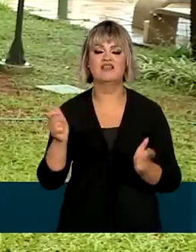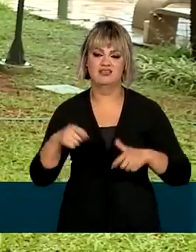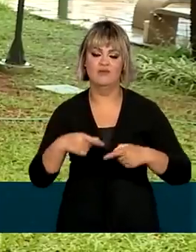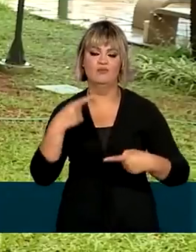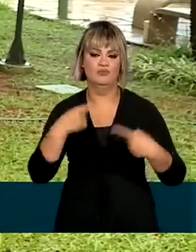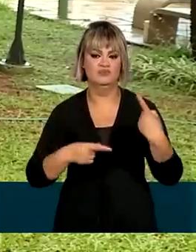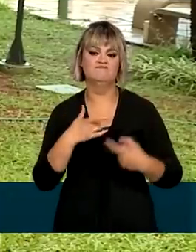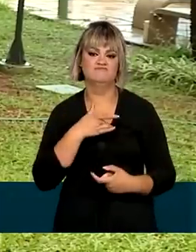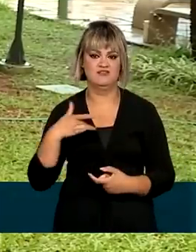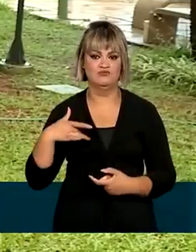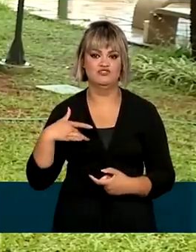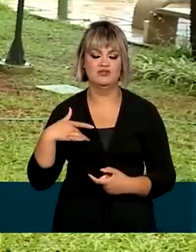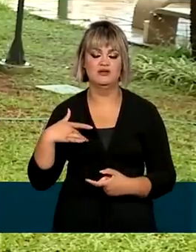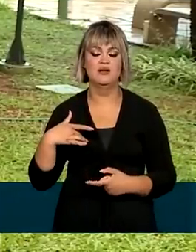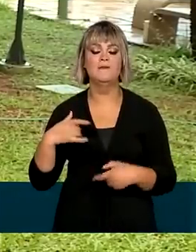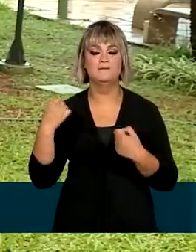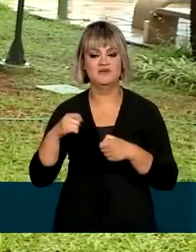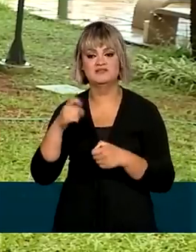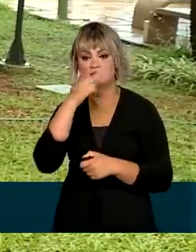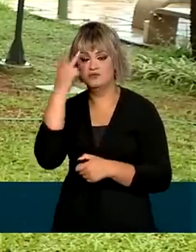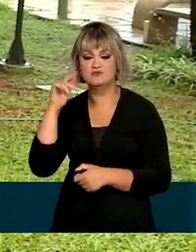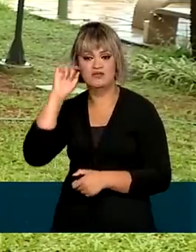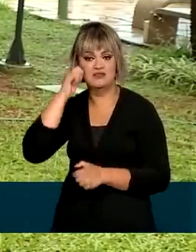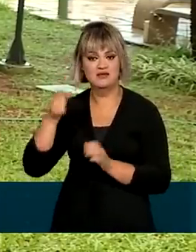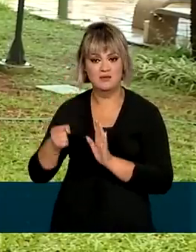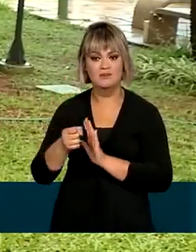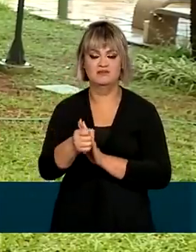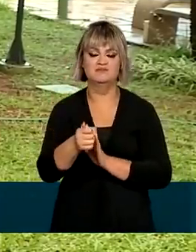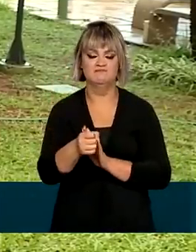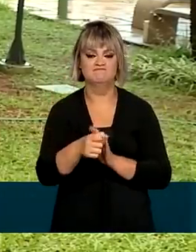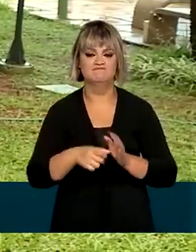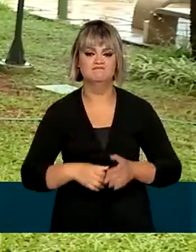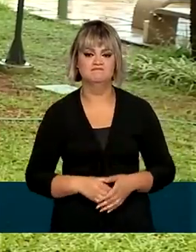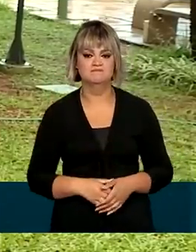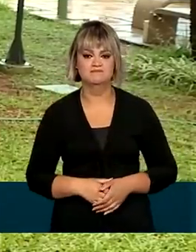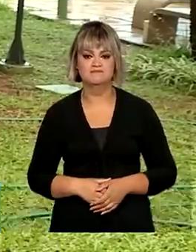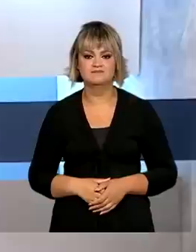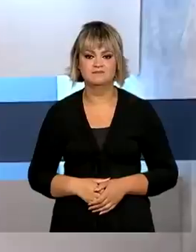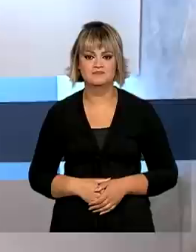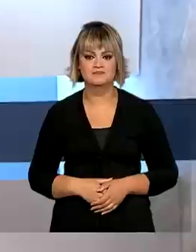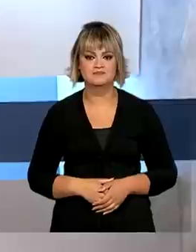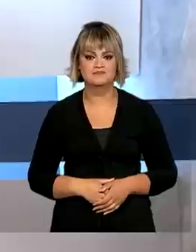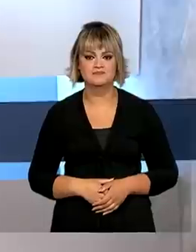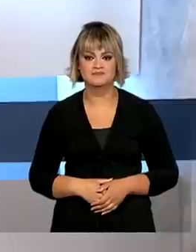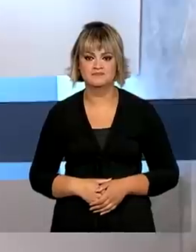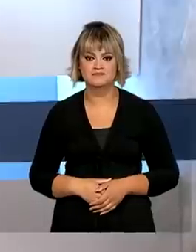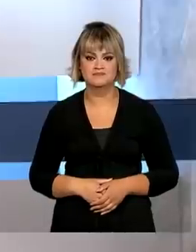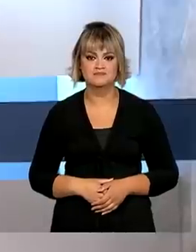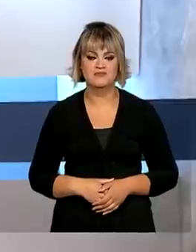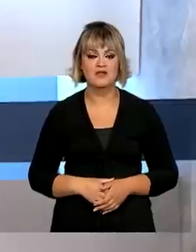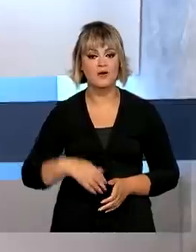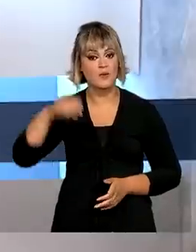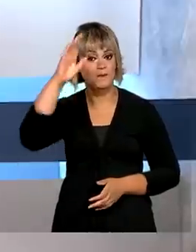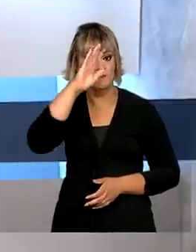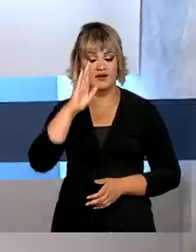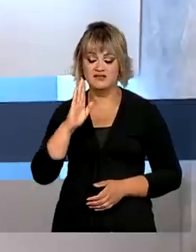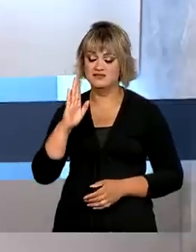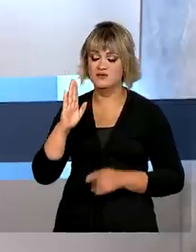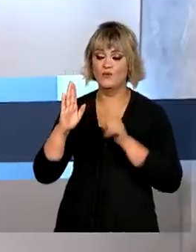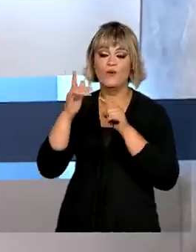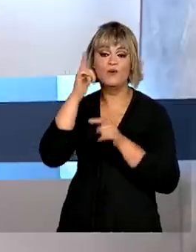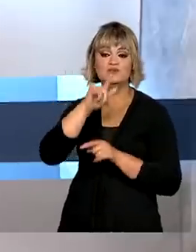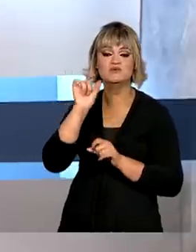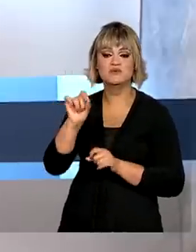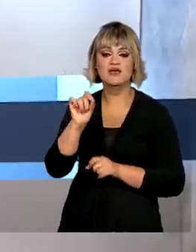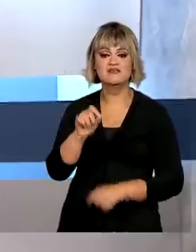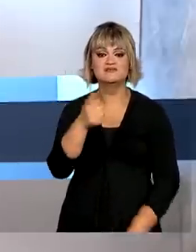política para essa população que não seja também com a sua representação de forma direta. O Brasil criou mais de